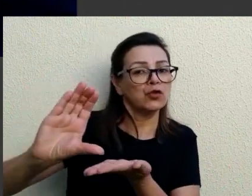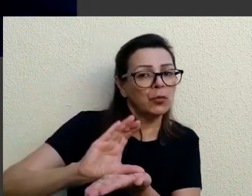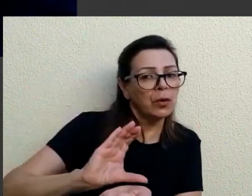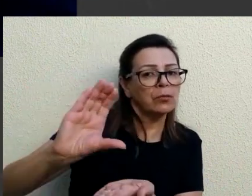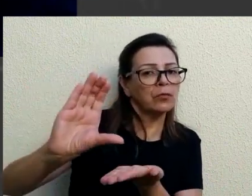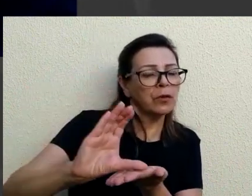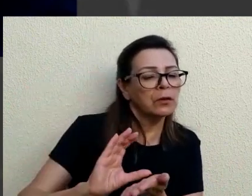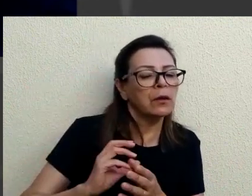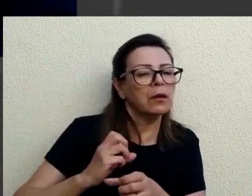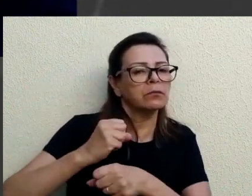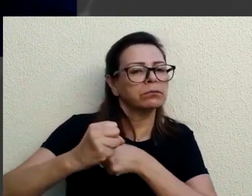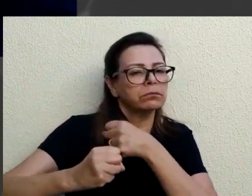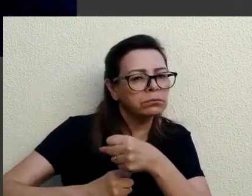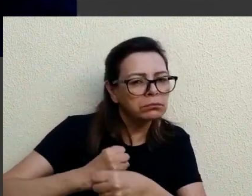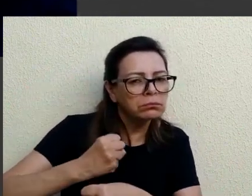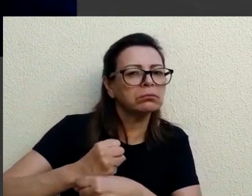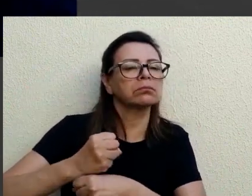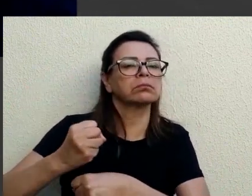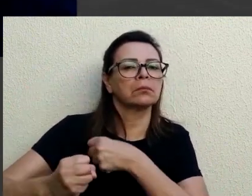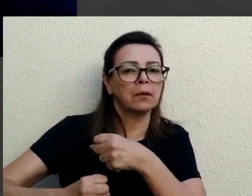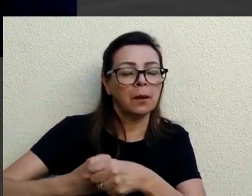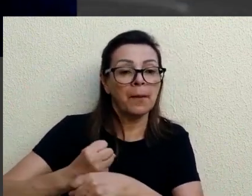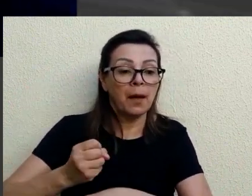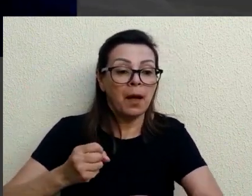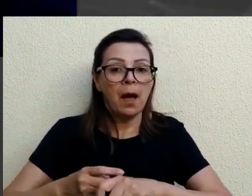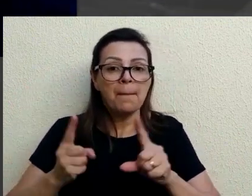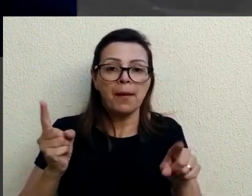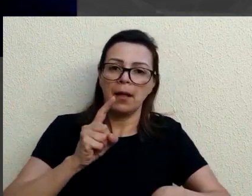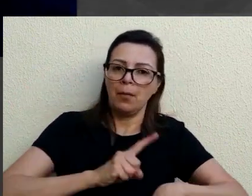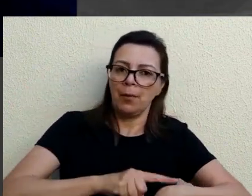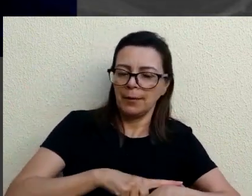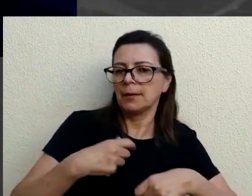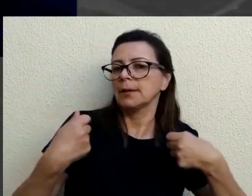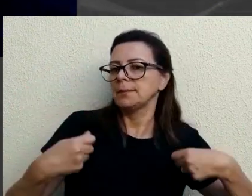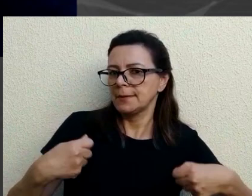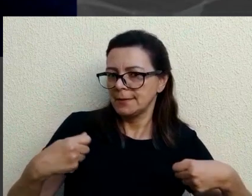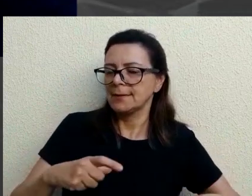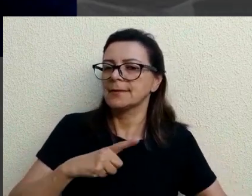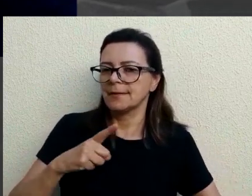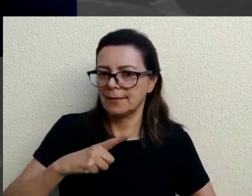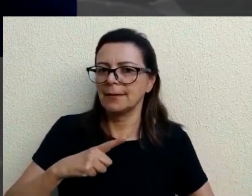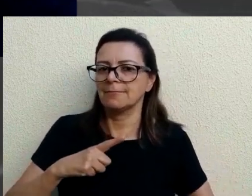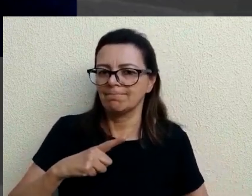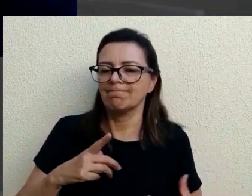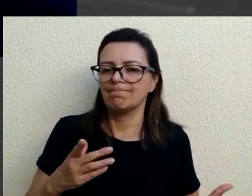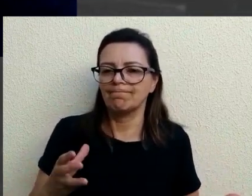investimento a longo prazo mas que traz resultados no momento em que a gente precisar.